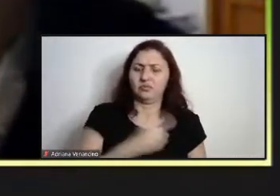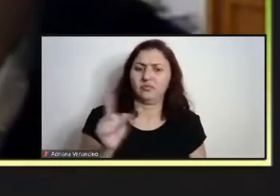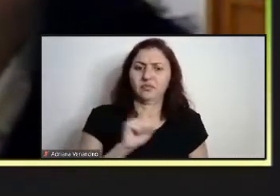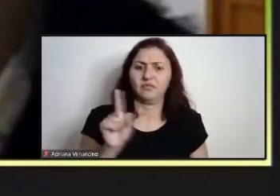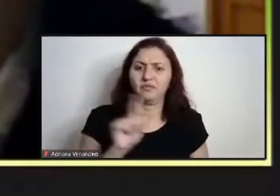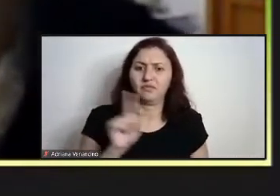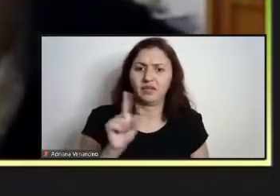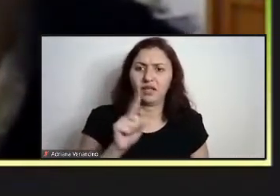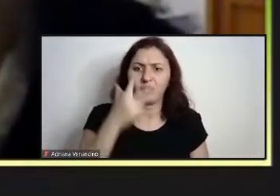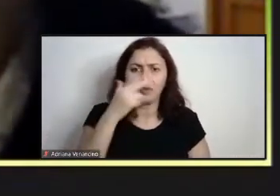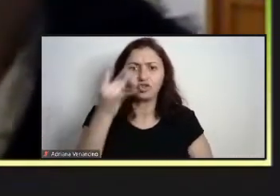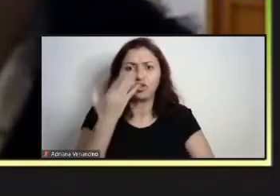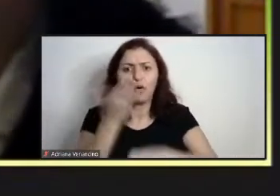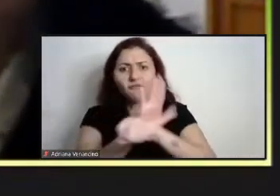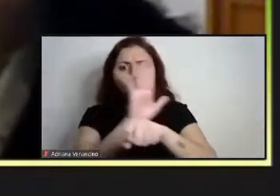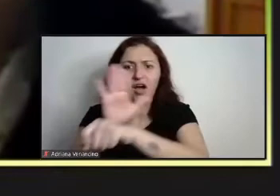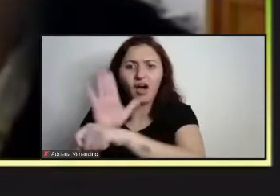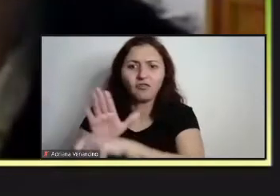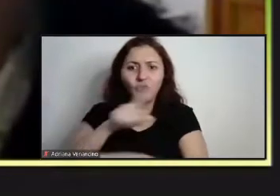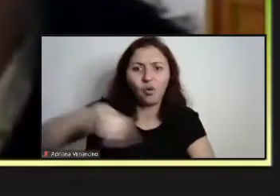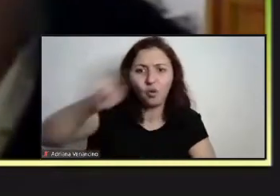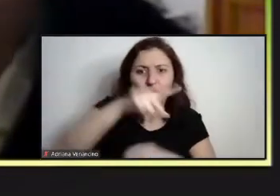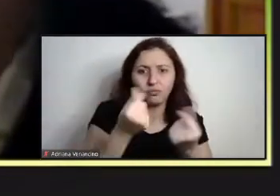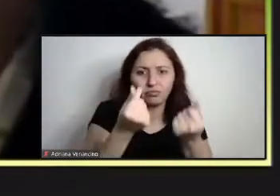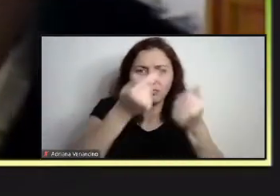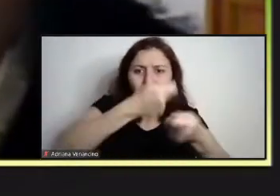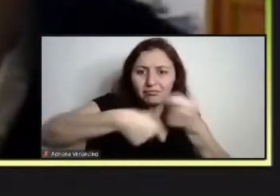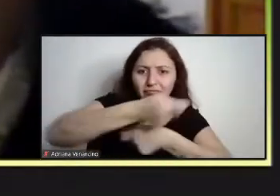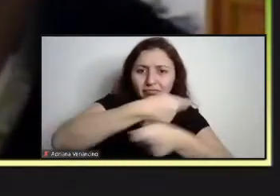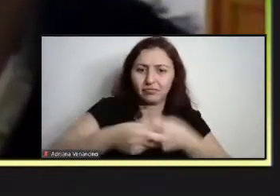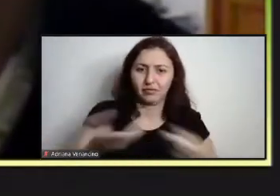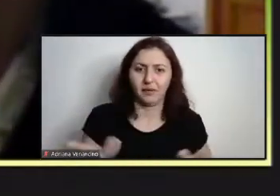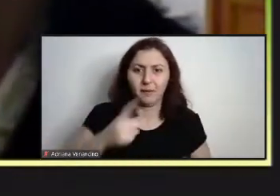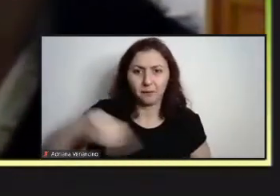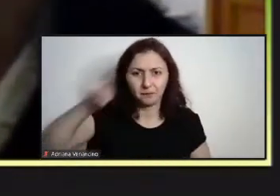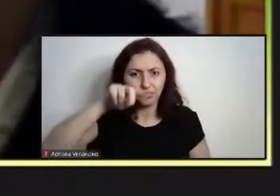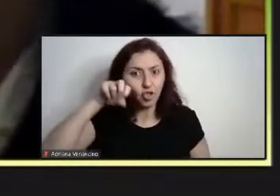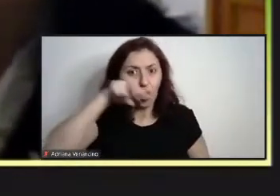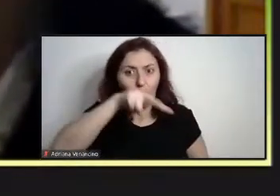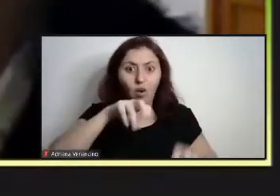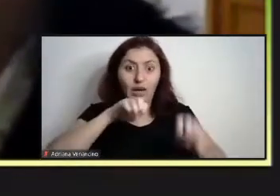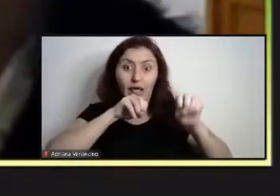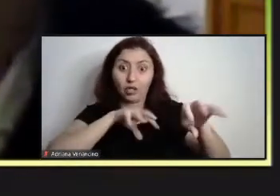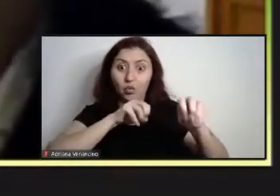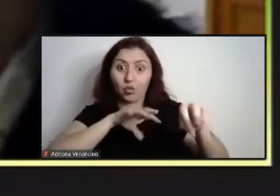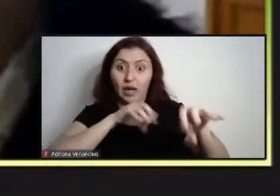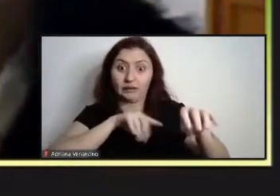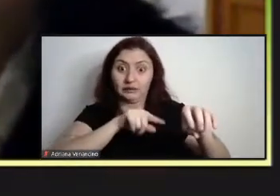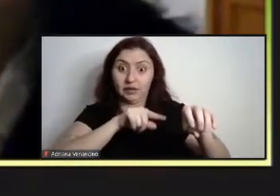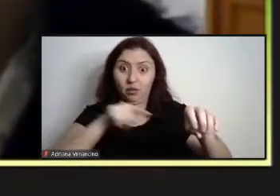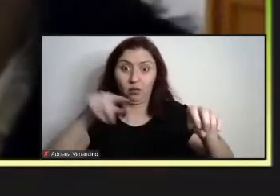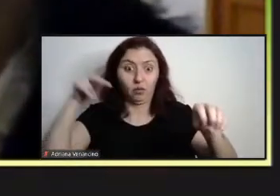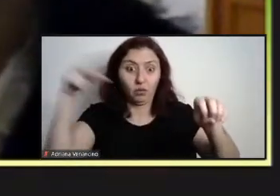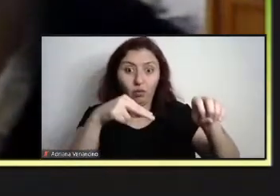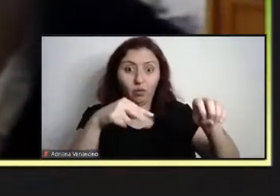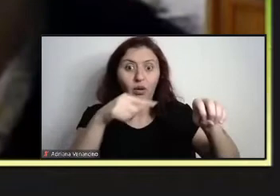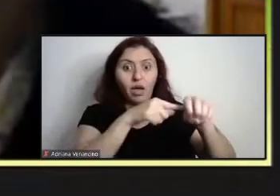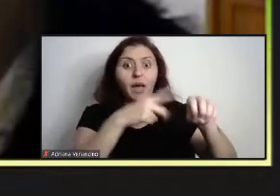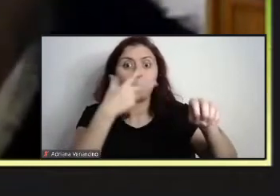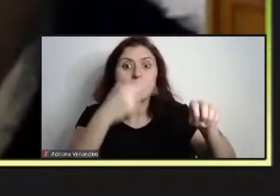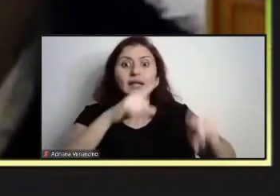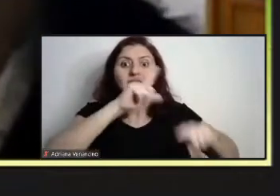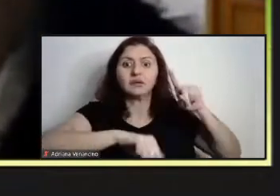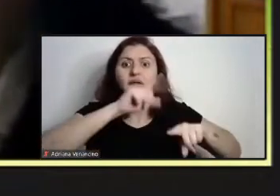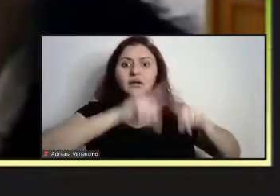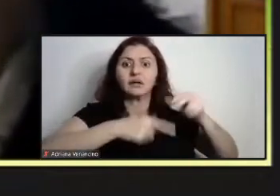mercado apenas, de olhar a educação não como uma mercadoria, mas como um direito, como um direito de cidadania.